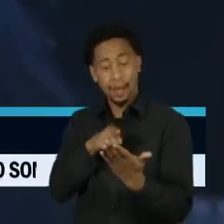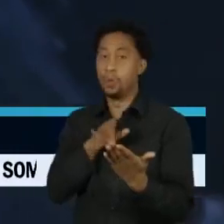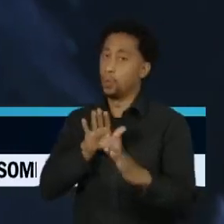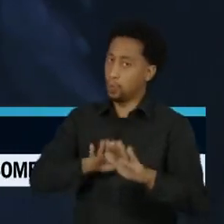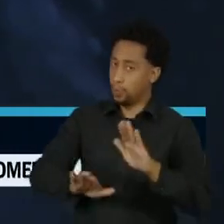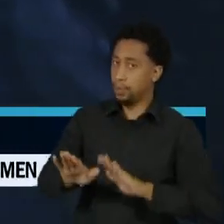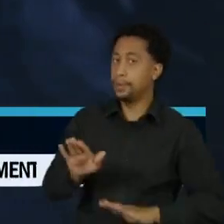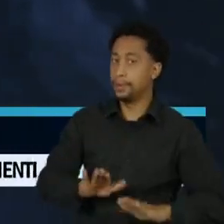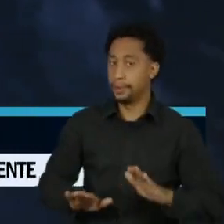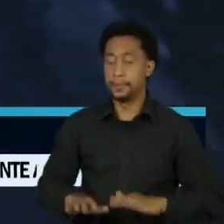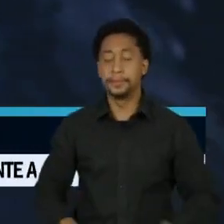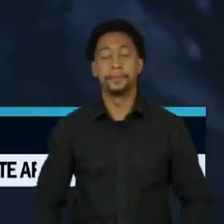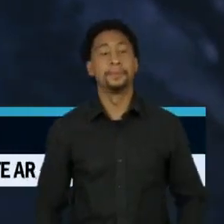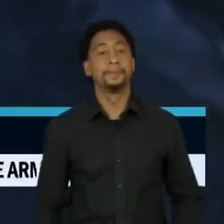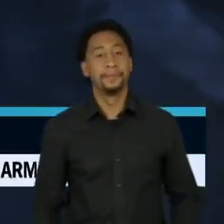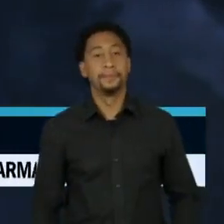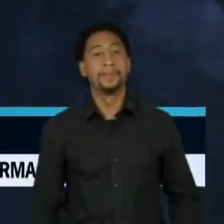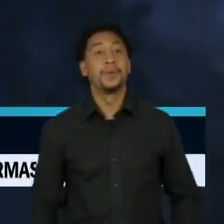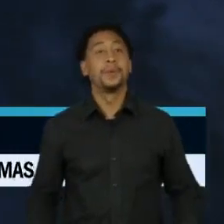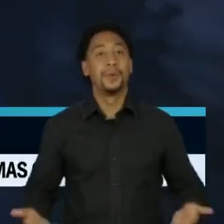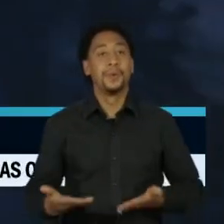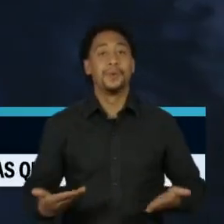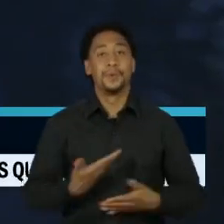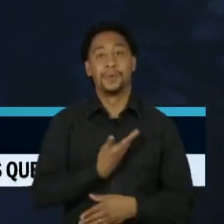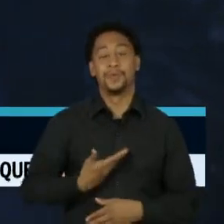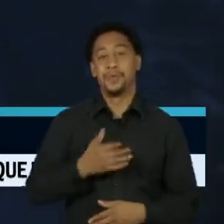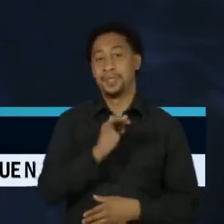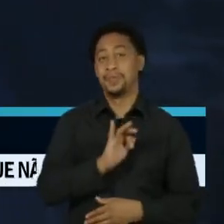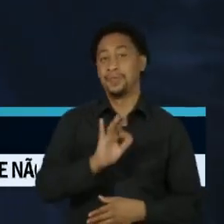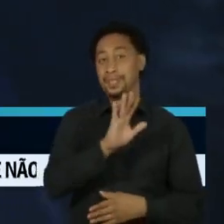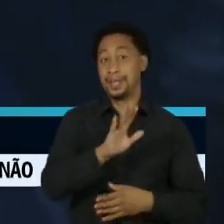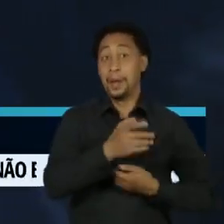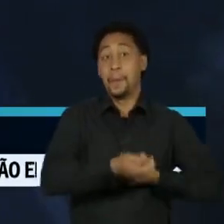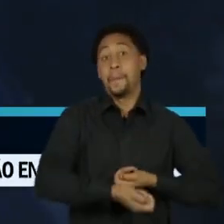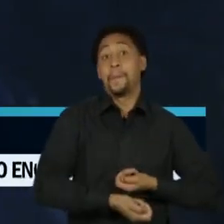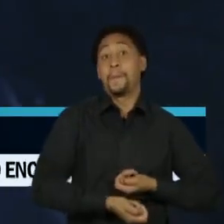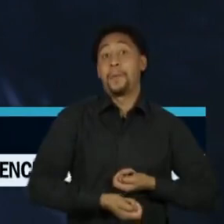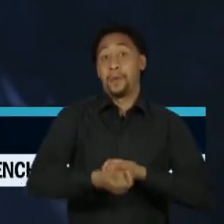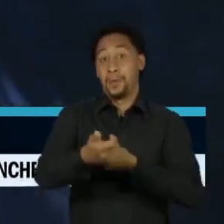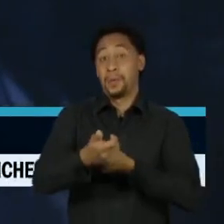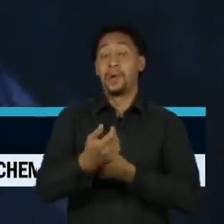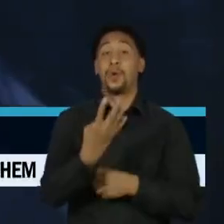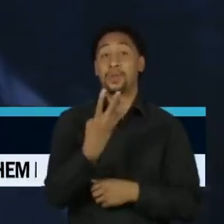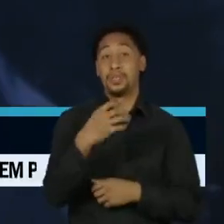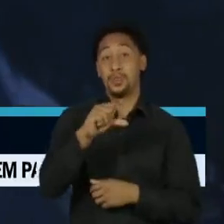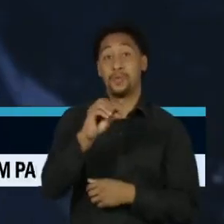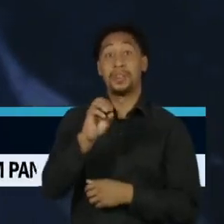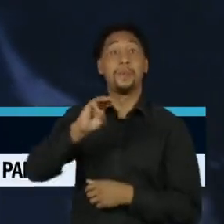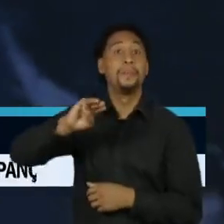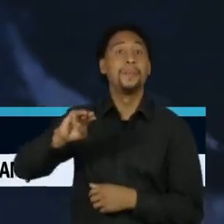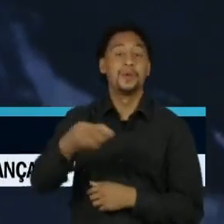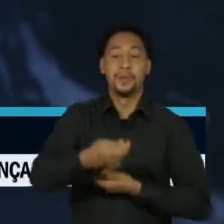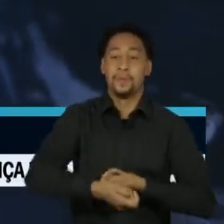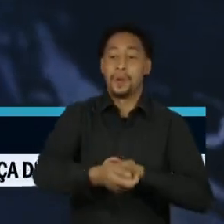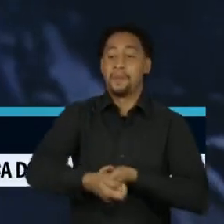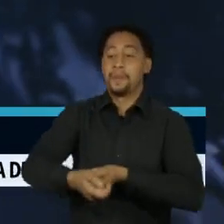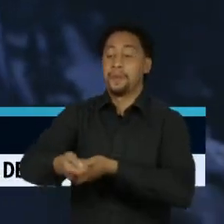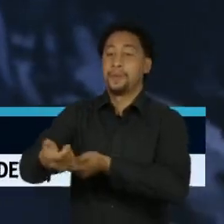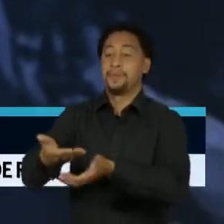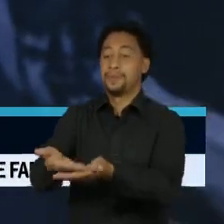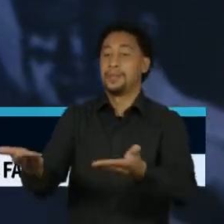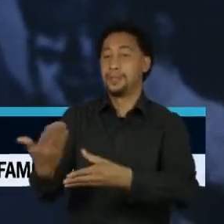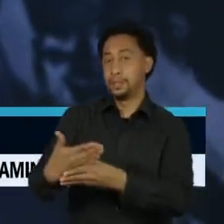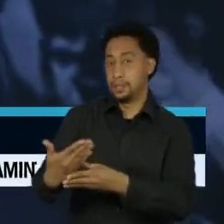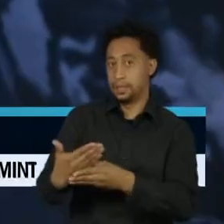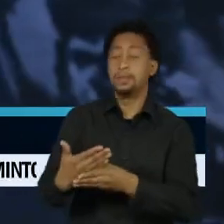O governo começou hoje a distribuir 490 milhões de reais aos taxistas. O valor se refere às duas